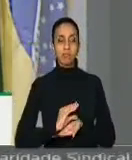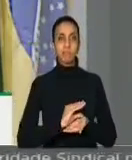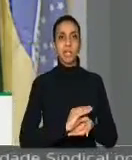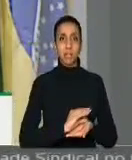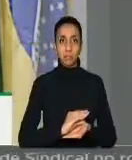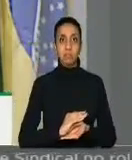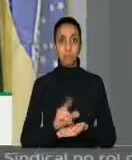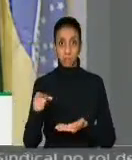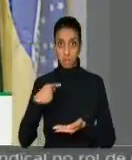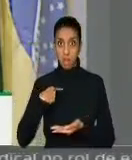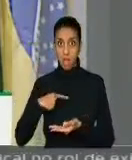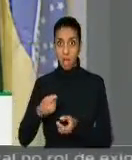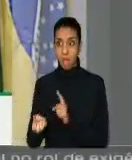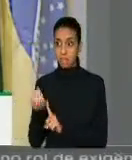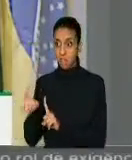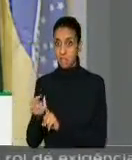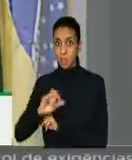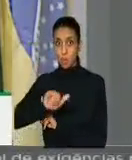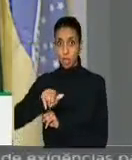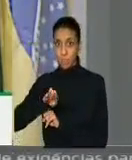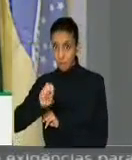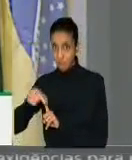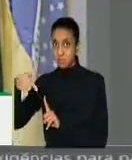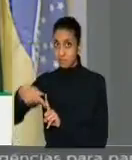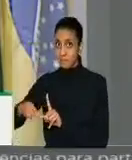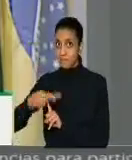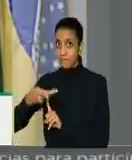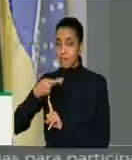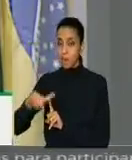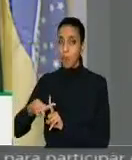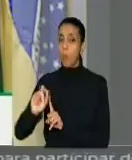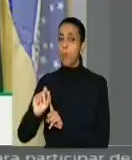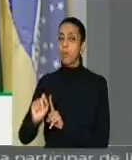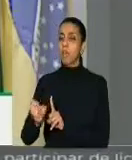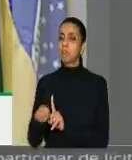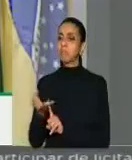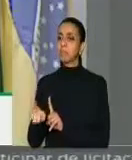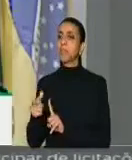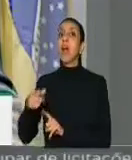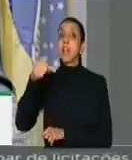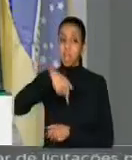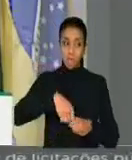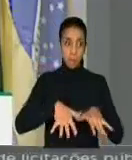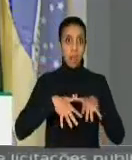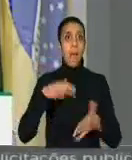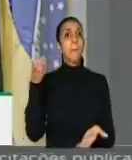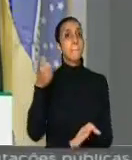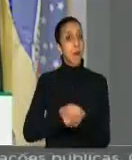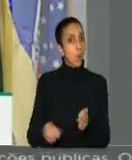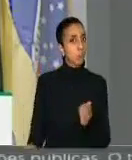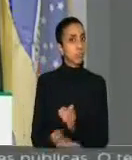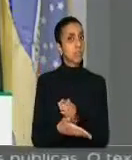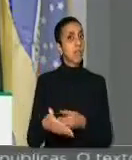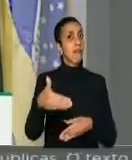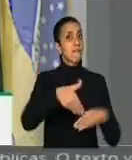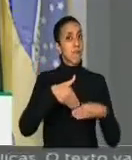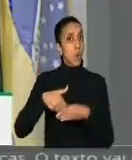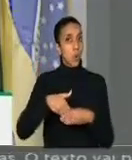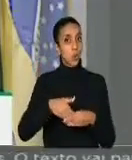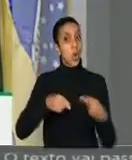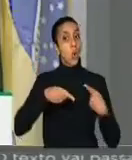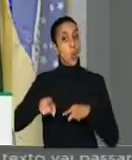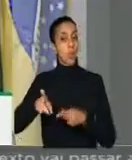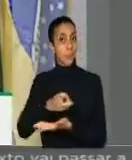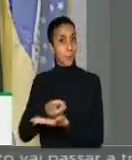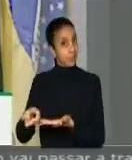da JBS, onde ficou evidente que foram pagos votos aqui no plenário, votos contrários ao impeachment.